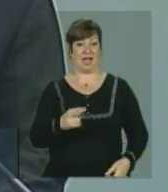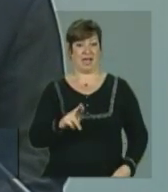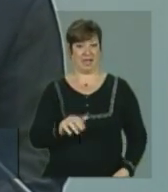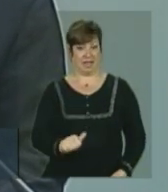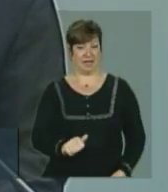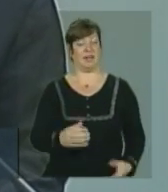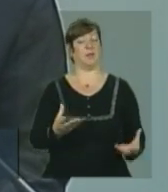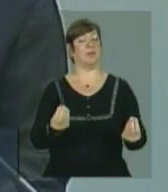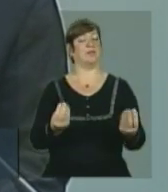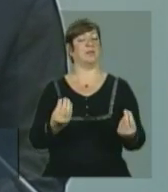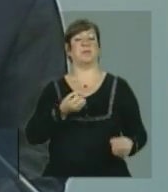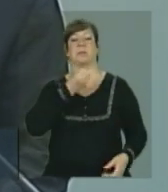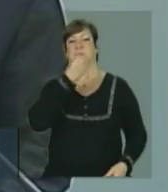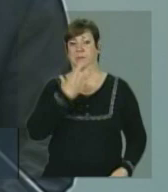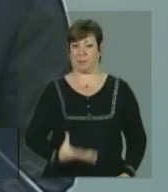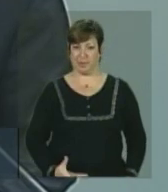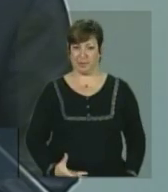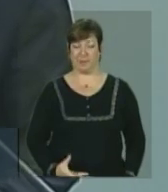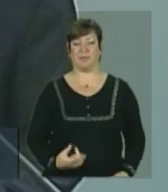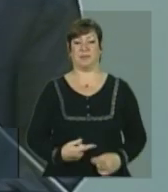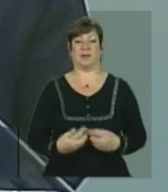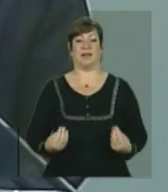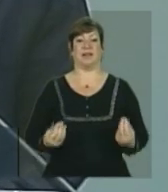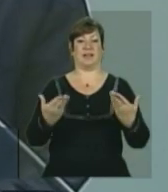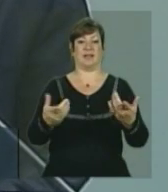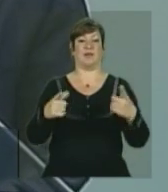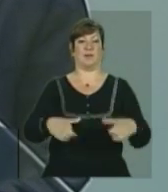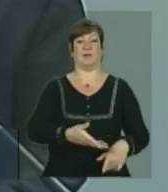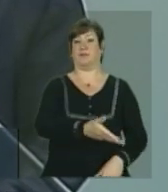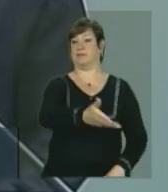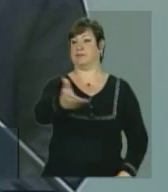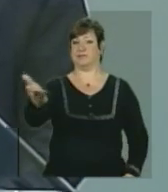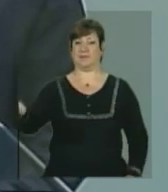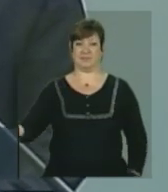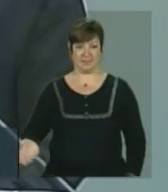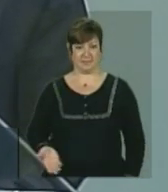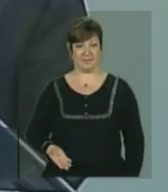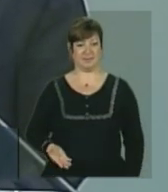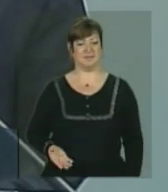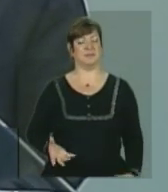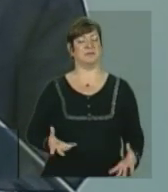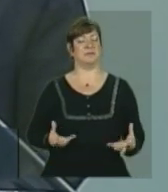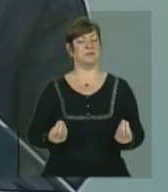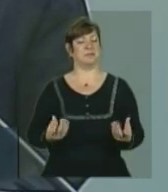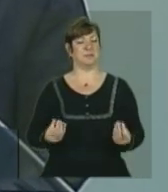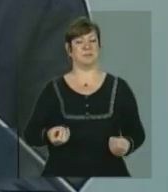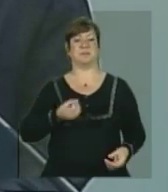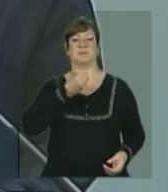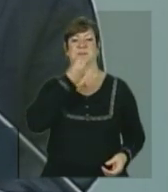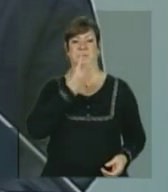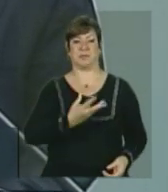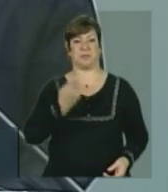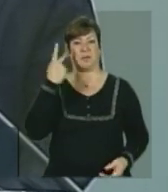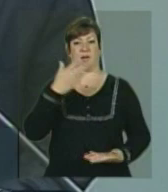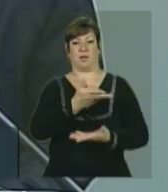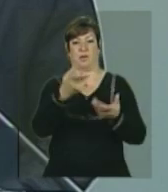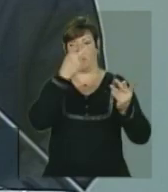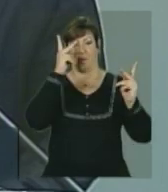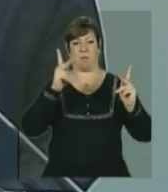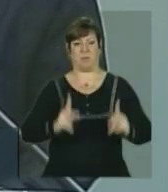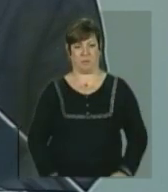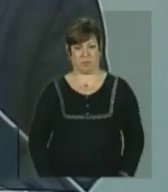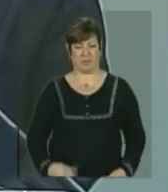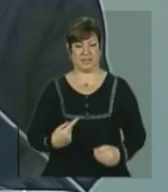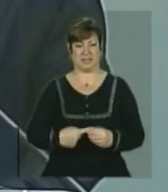e entregar um equipamento como esse sem dúvida é um presente para a população